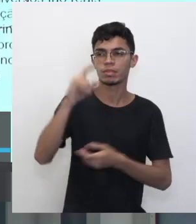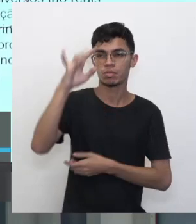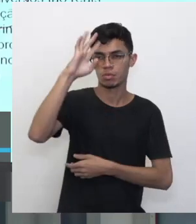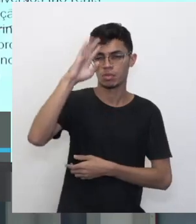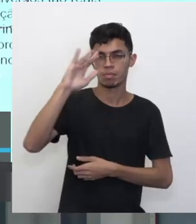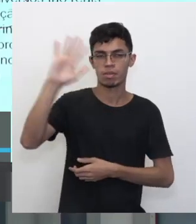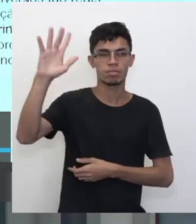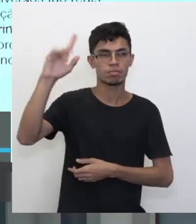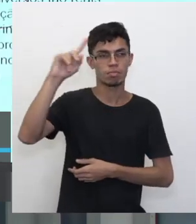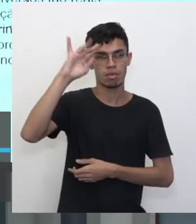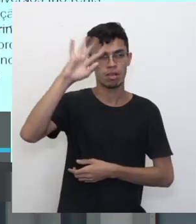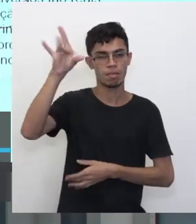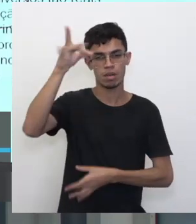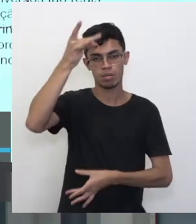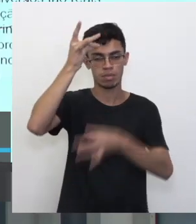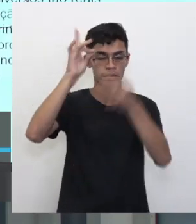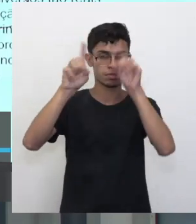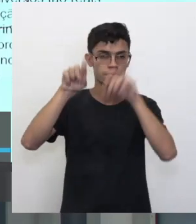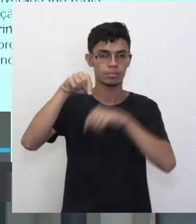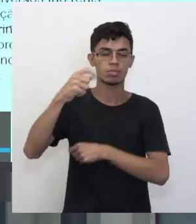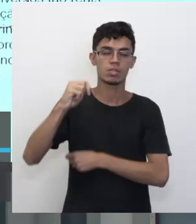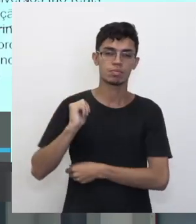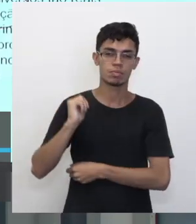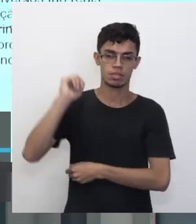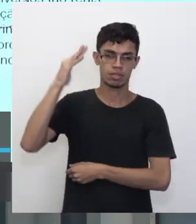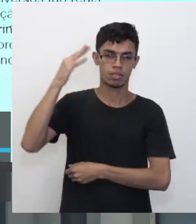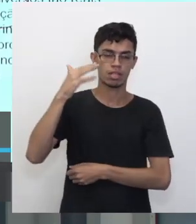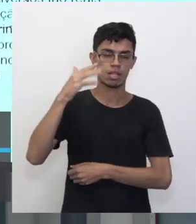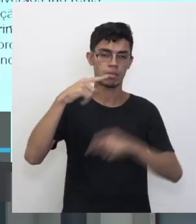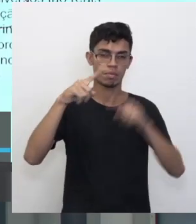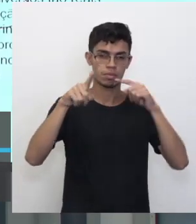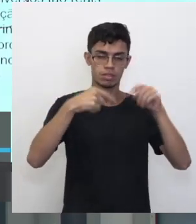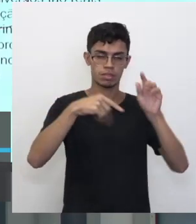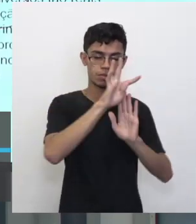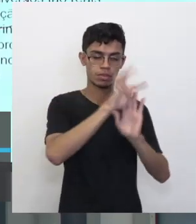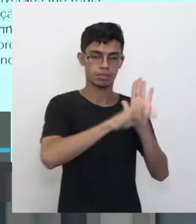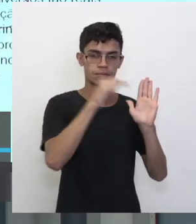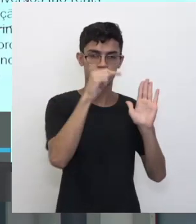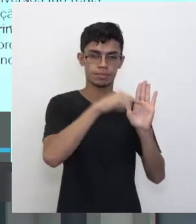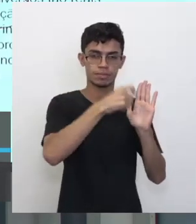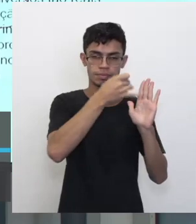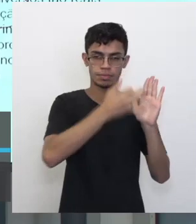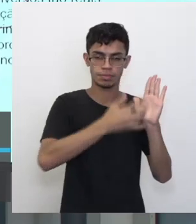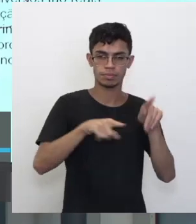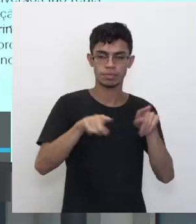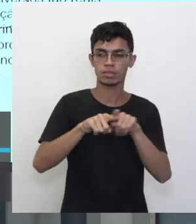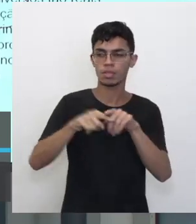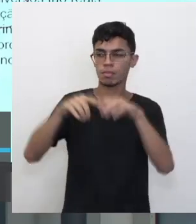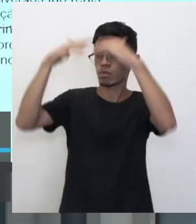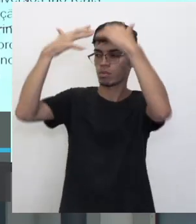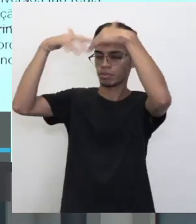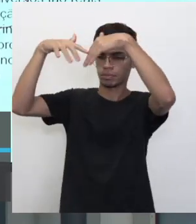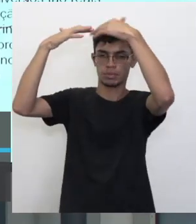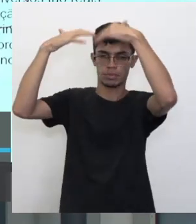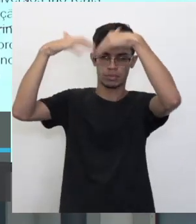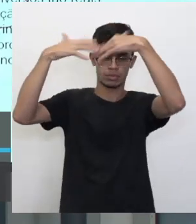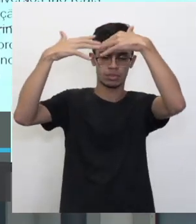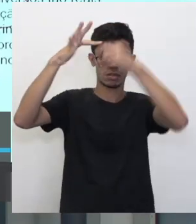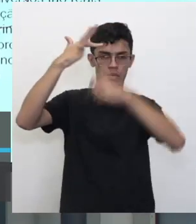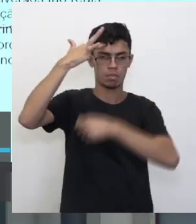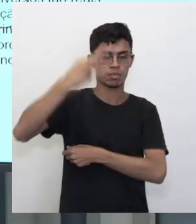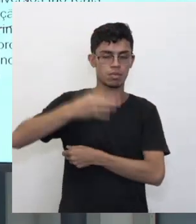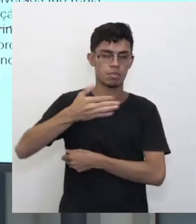imaginação. Porque depois que a gente cresce, e a canção fala sobre isso também, depois que a gente cresce, a gente começa a racionalizar mais as coisas. Então é